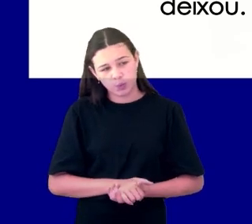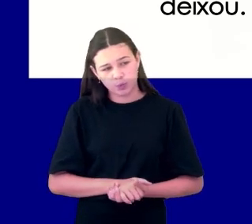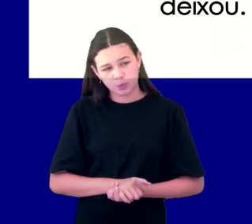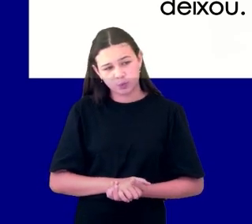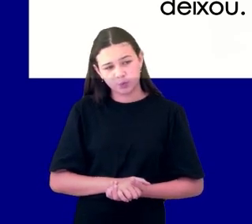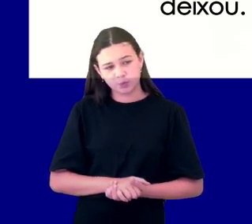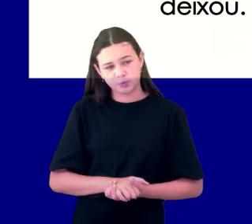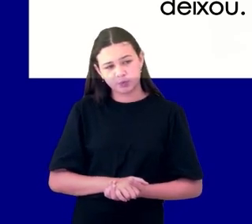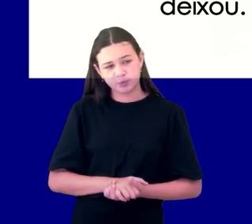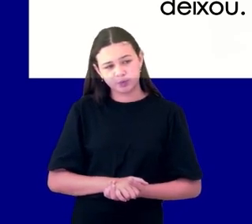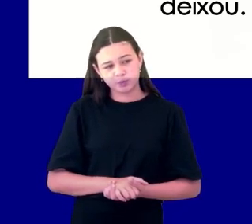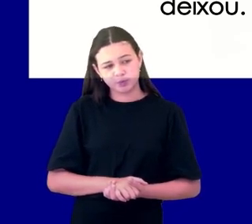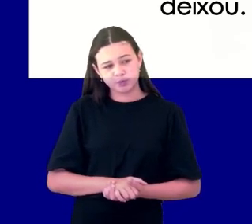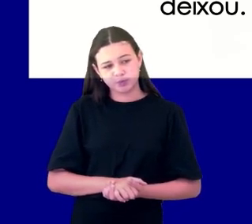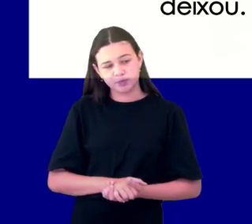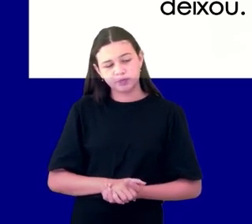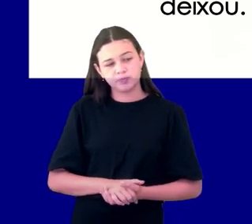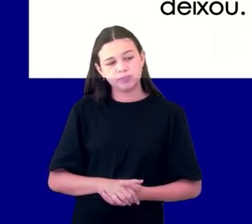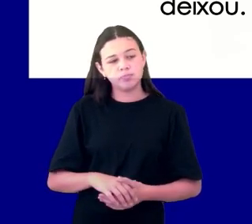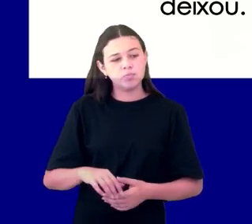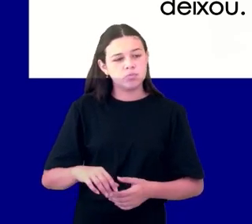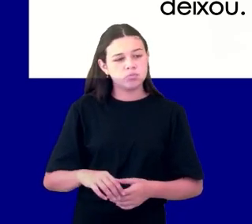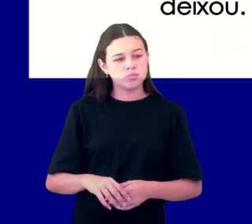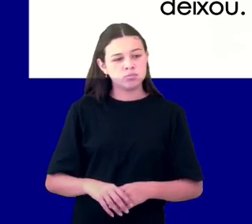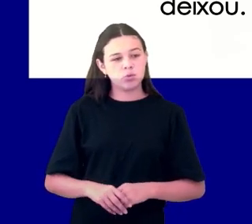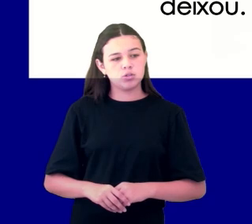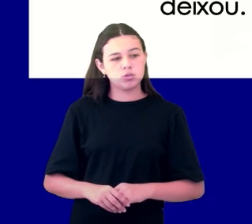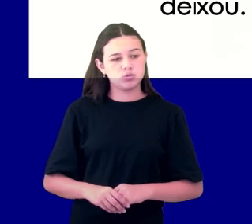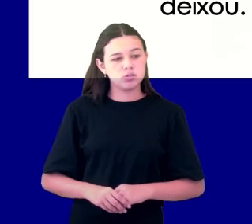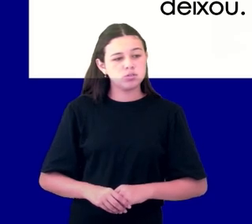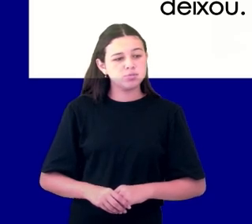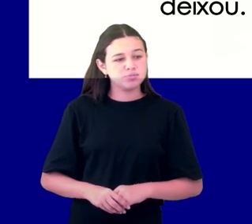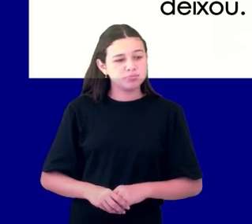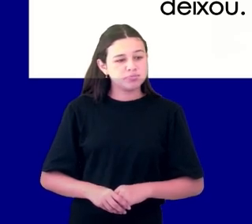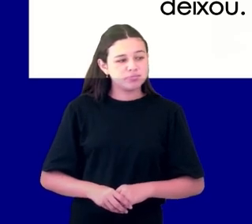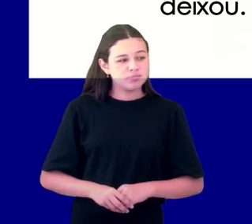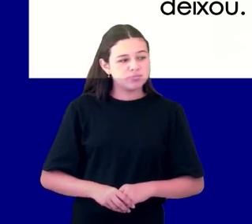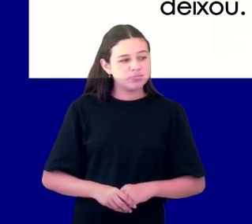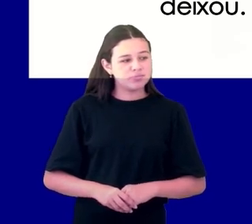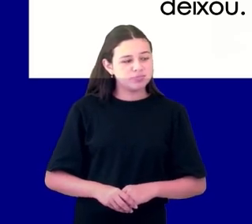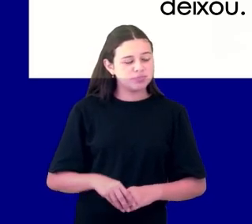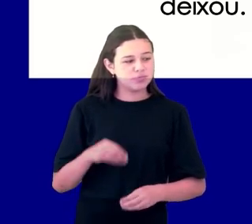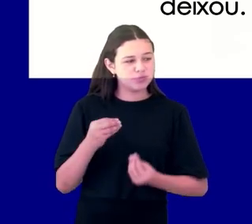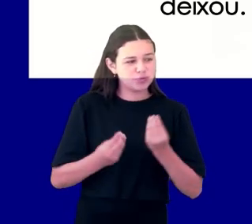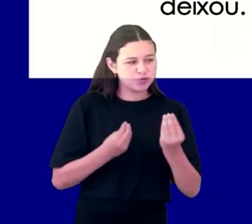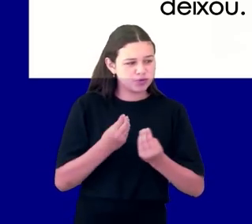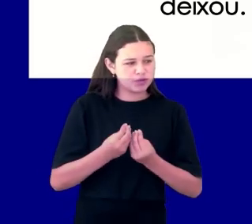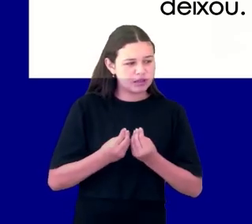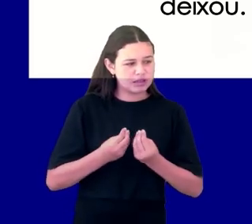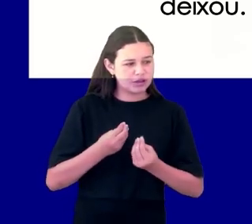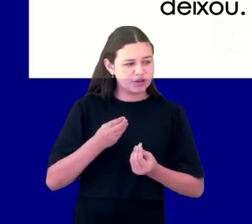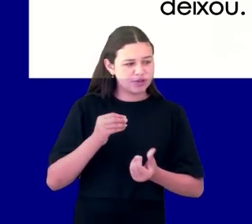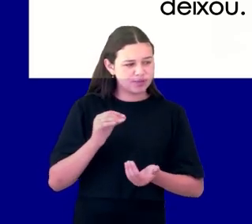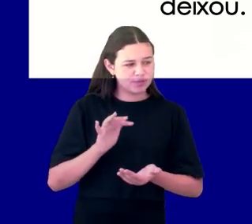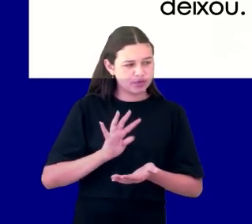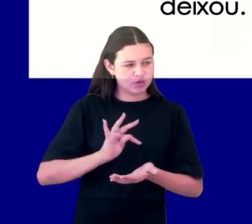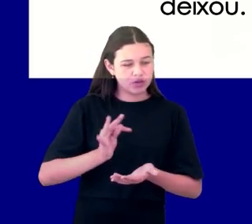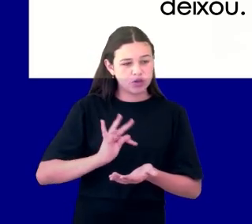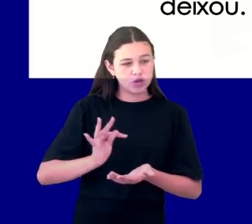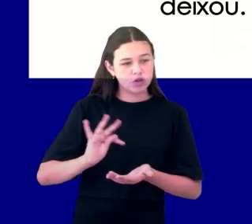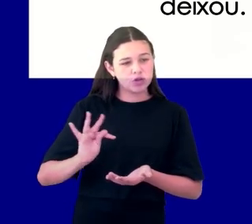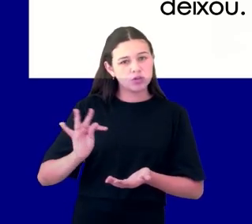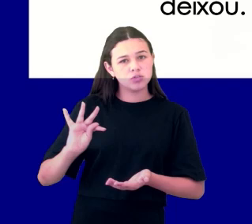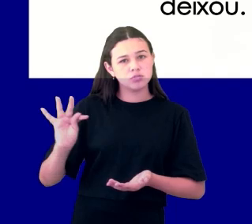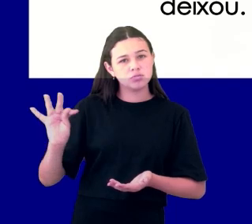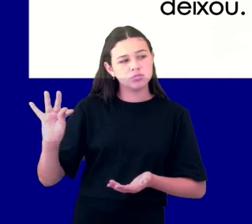progressista, porque traz a figura até masculina, da figura de um cavaleiro. Mas eu não tenho nenhuma dificuldade de